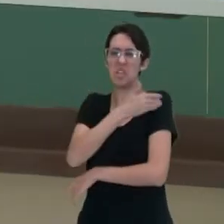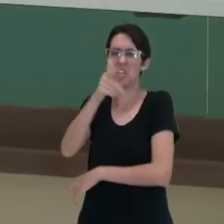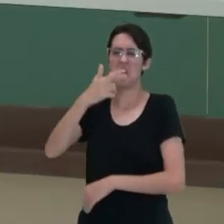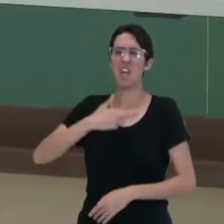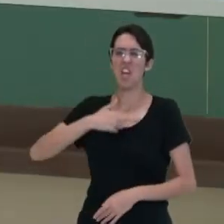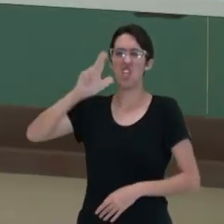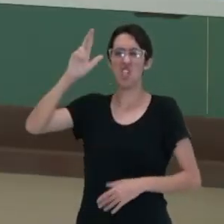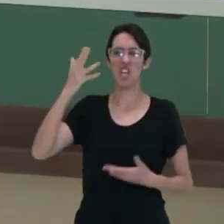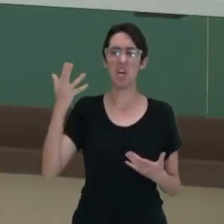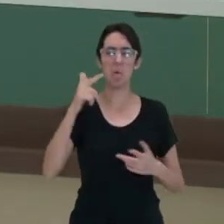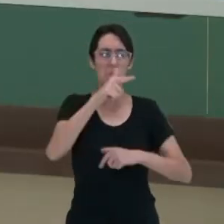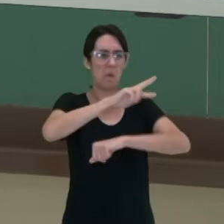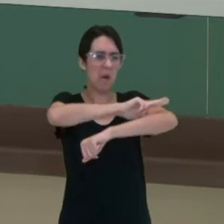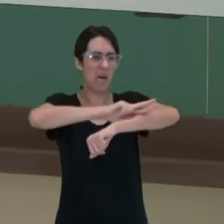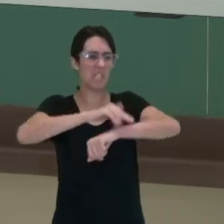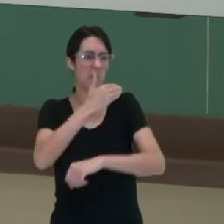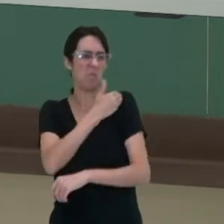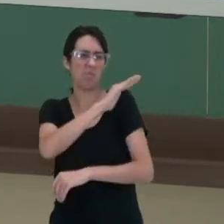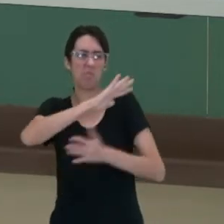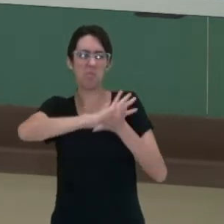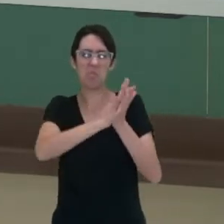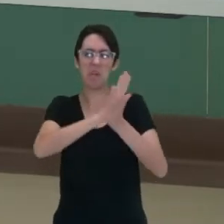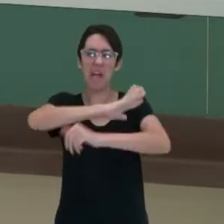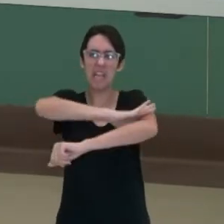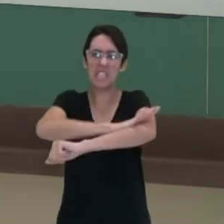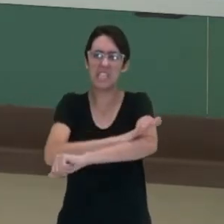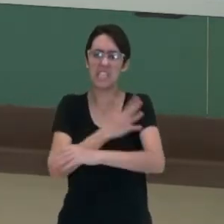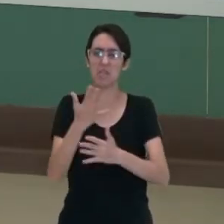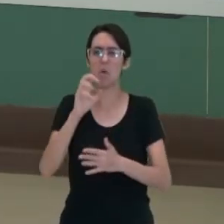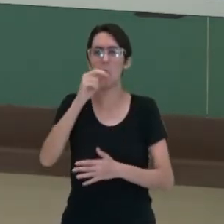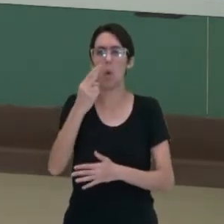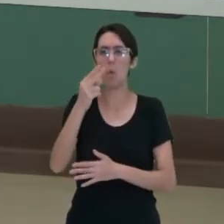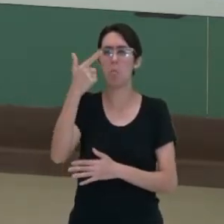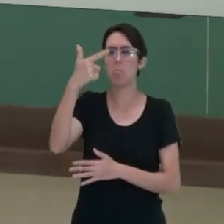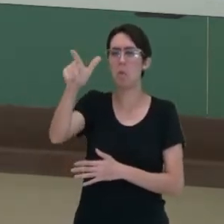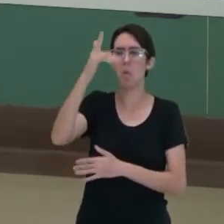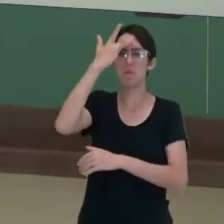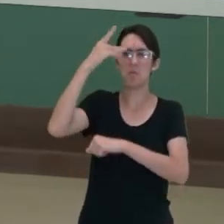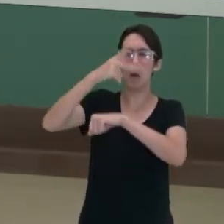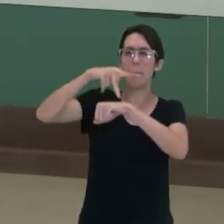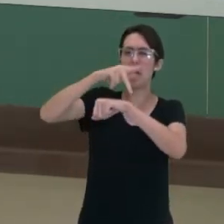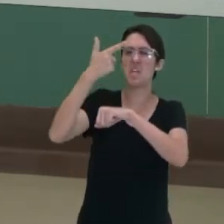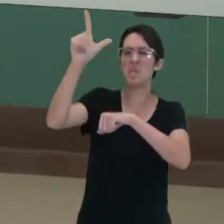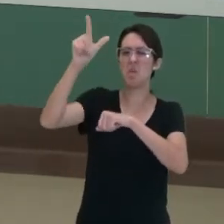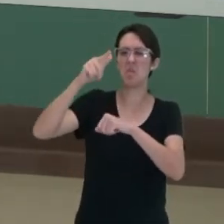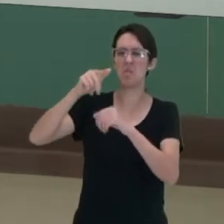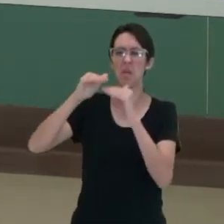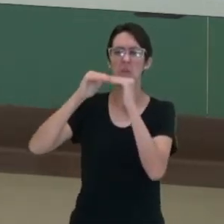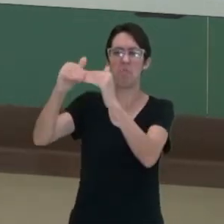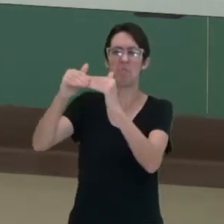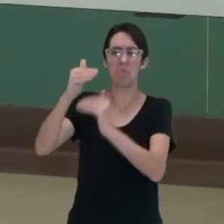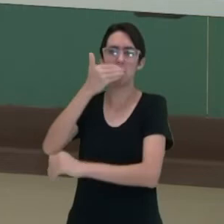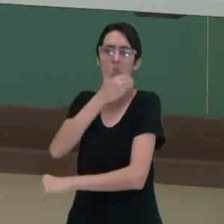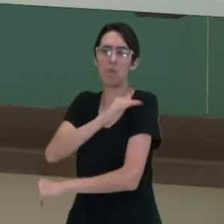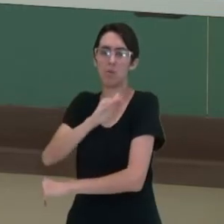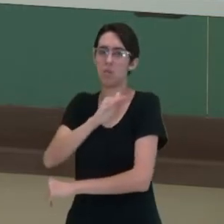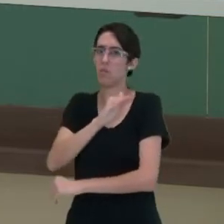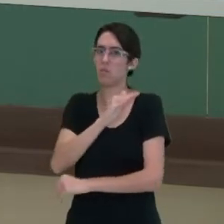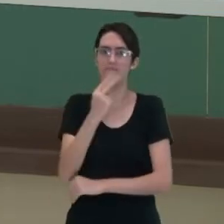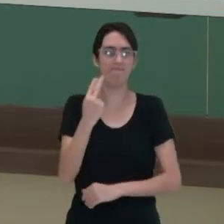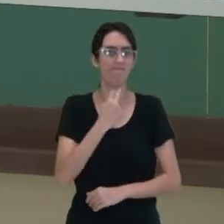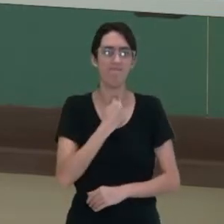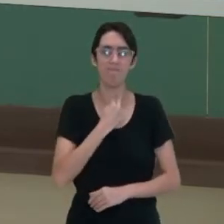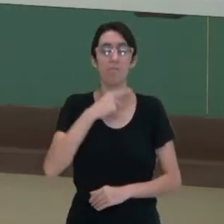preconceito racial, racismo, xenofobia, homofobia, tudo isso é crime